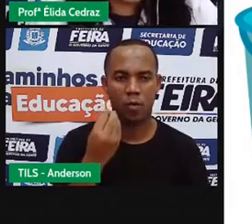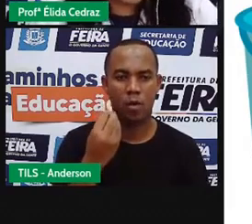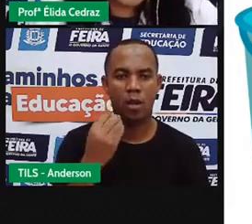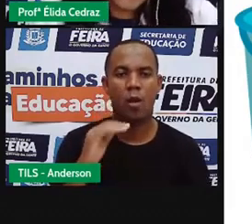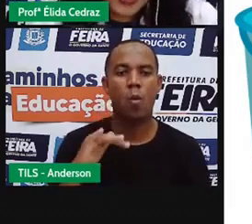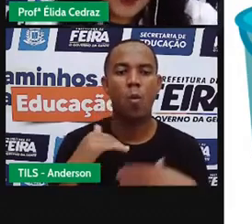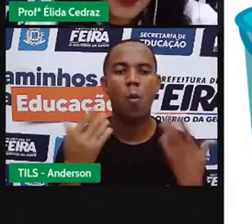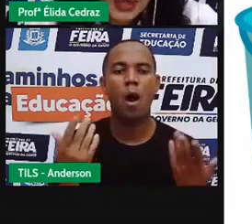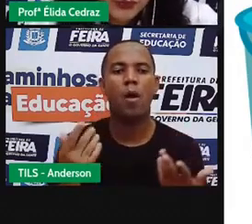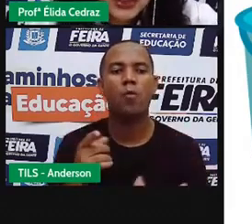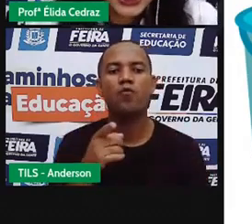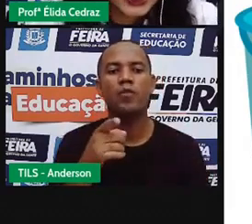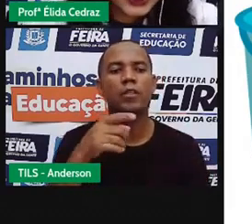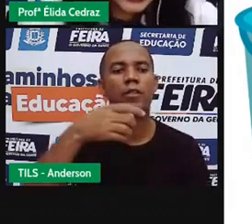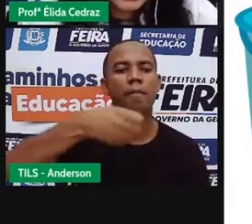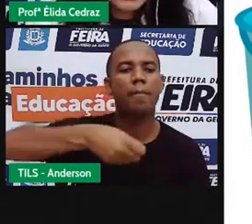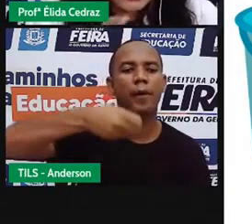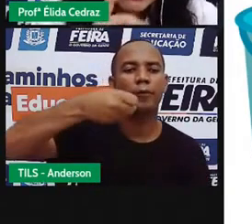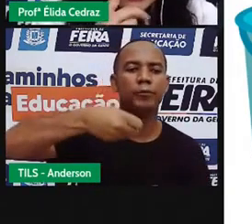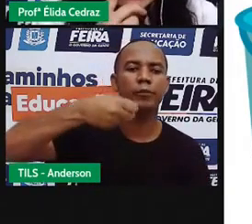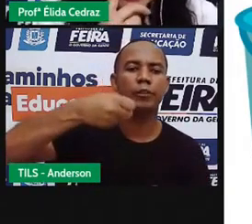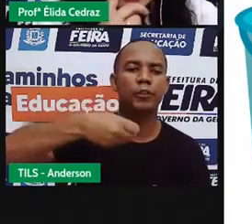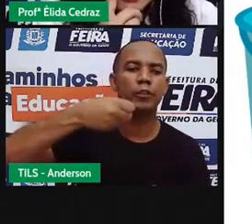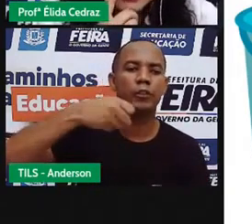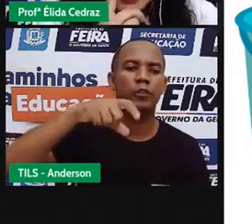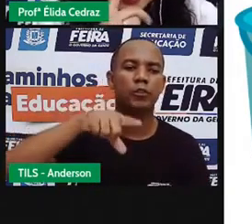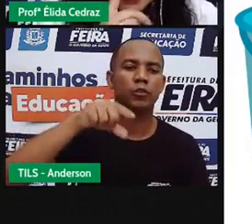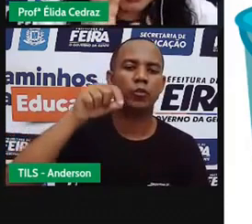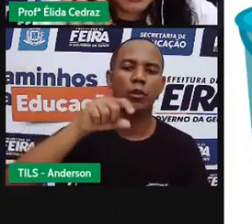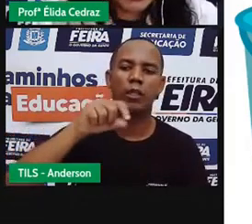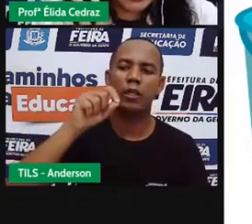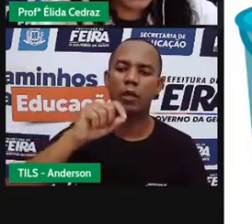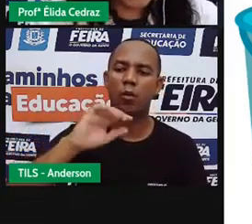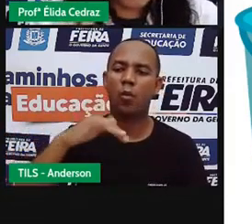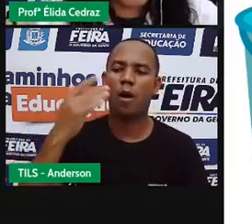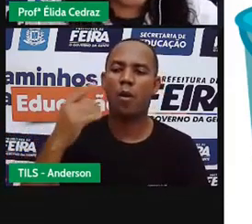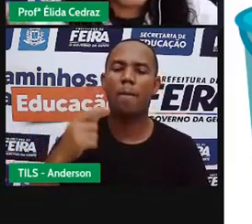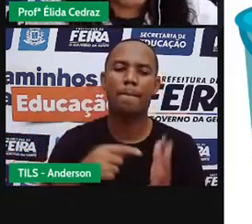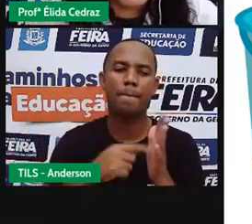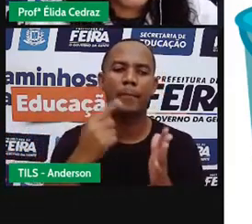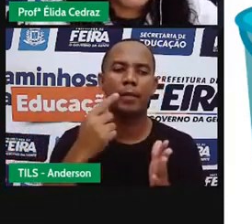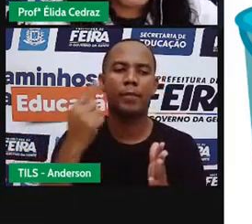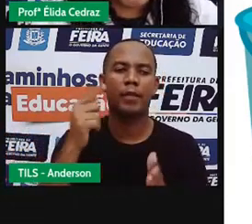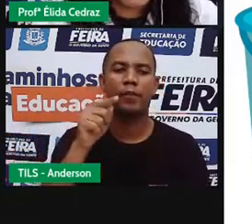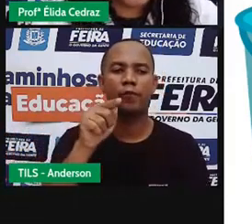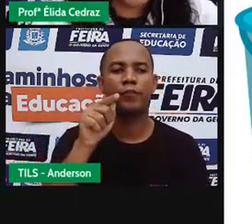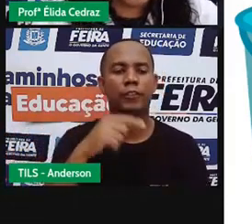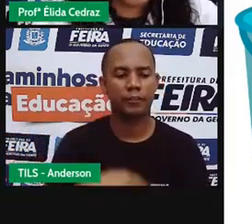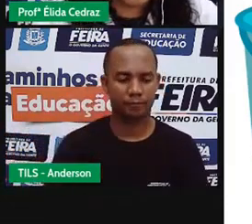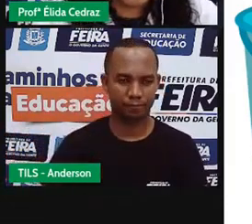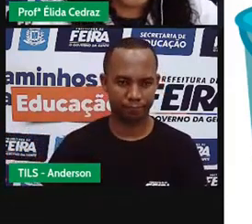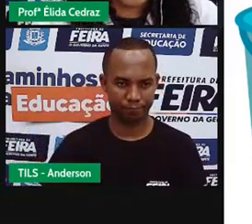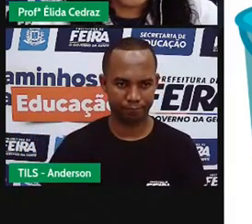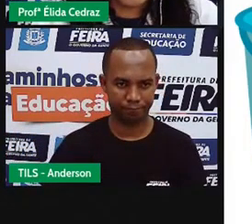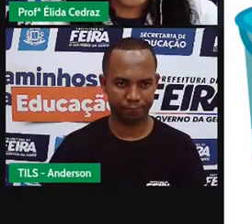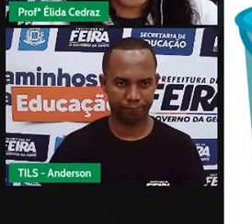E aí, qual balde você vai escolher primeiro? Qual é o que você vai escolher primeiro?